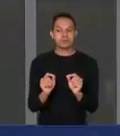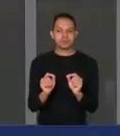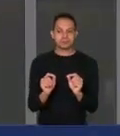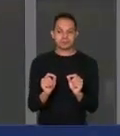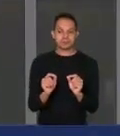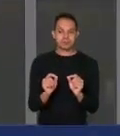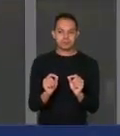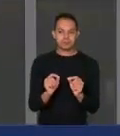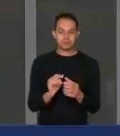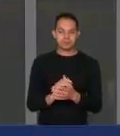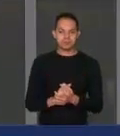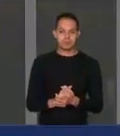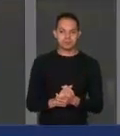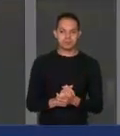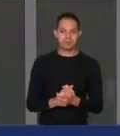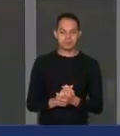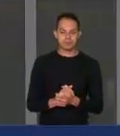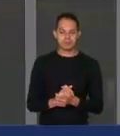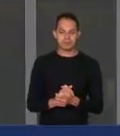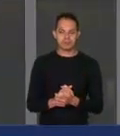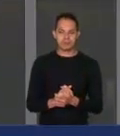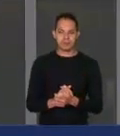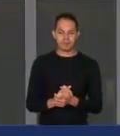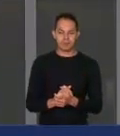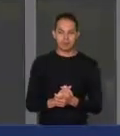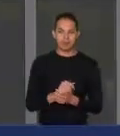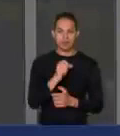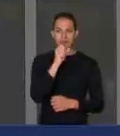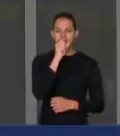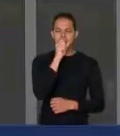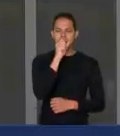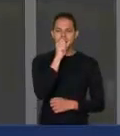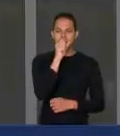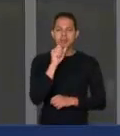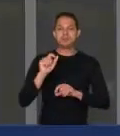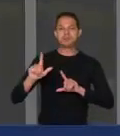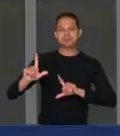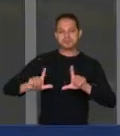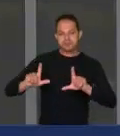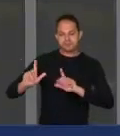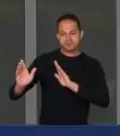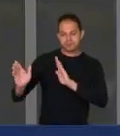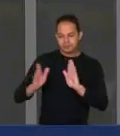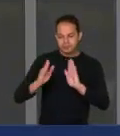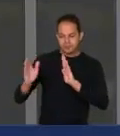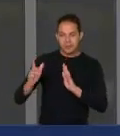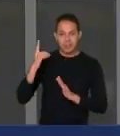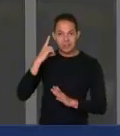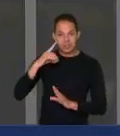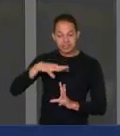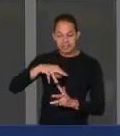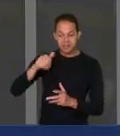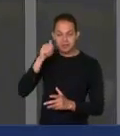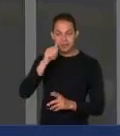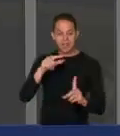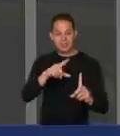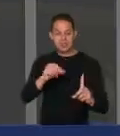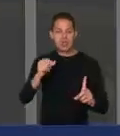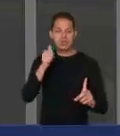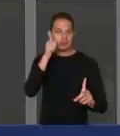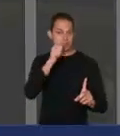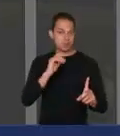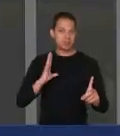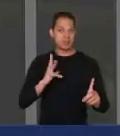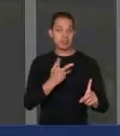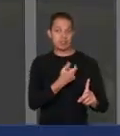Eipo escolhe trans para propaganda do Dia Internacional da Mulher. Acabei de